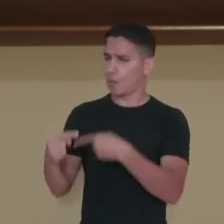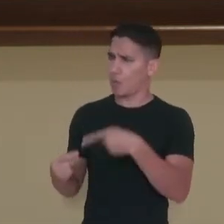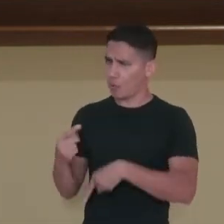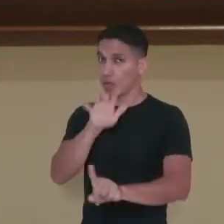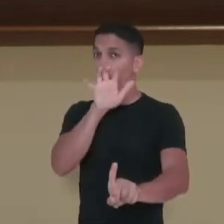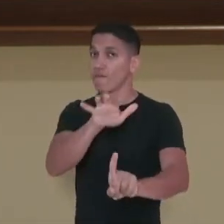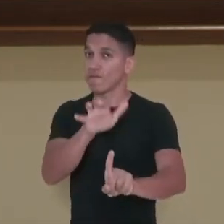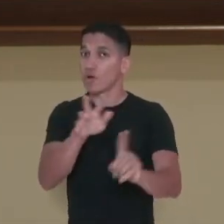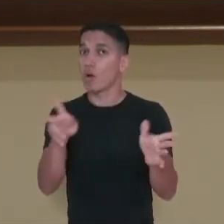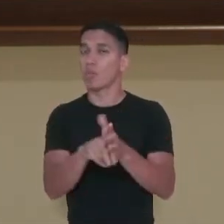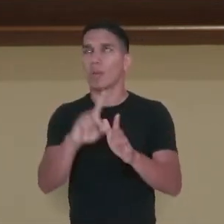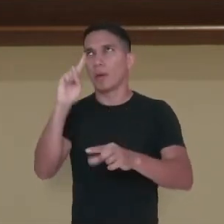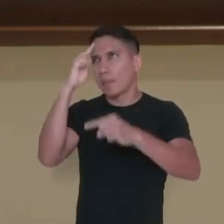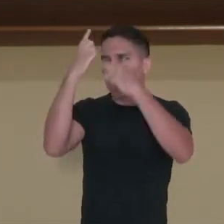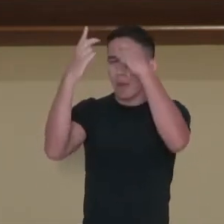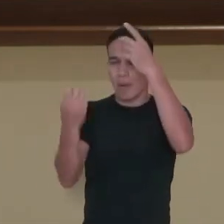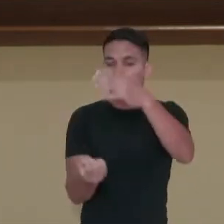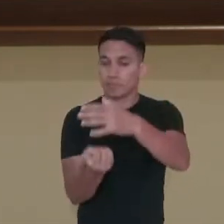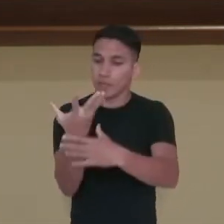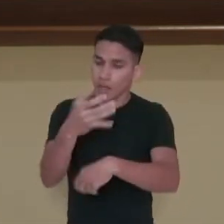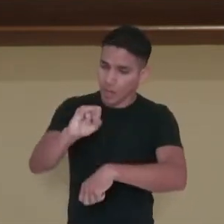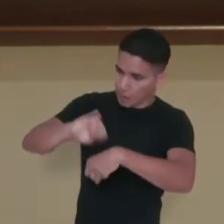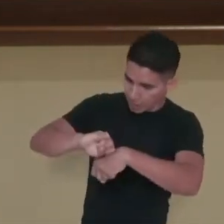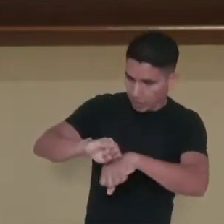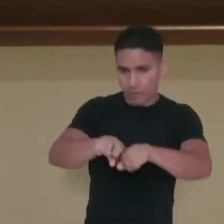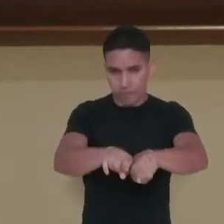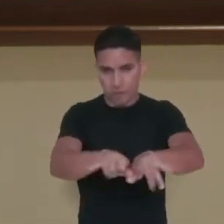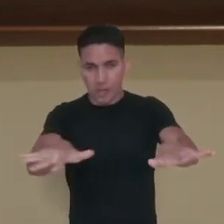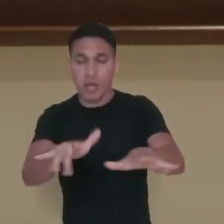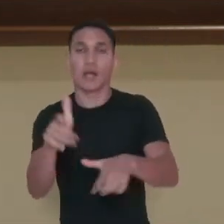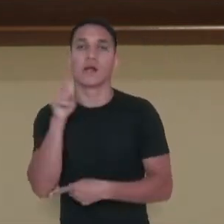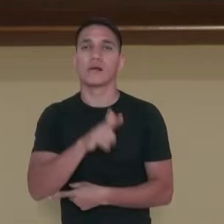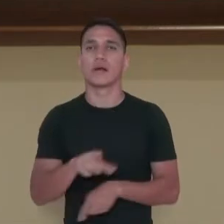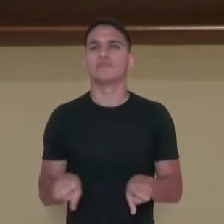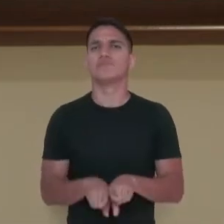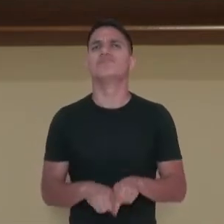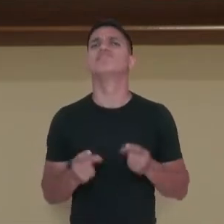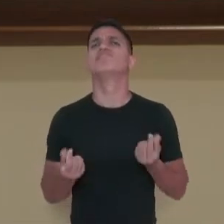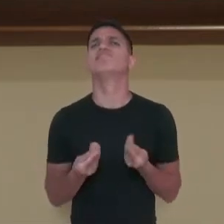na criação e disseminação de um instrumento musical?